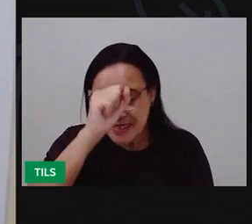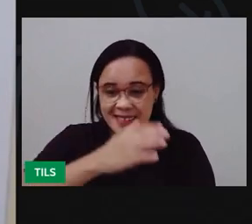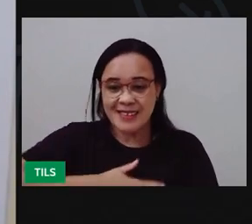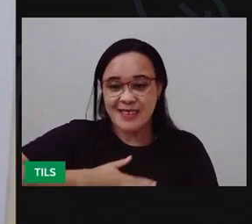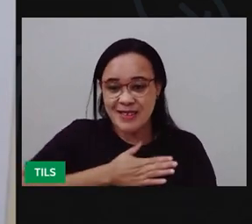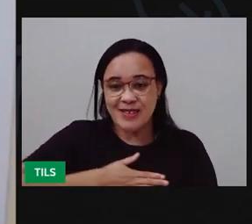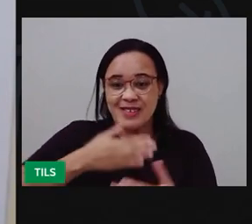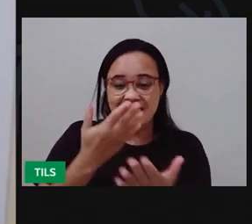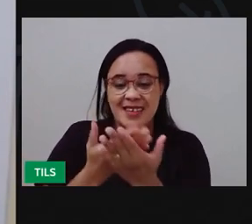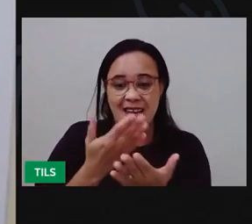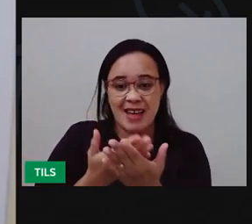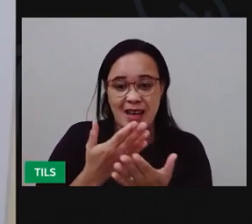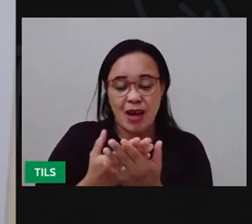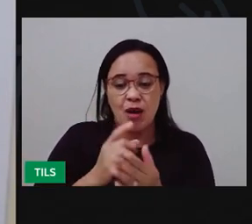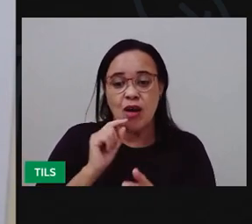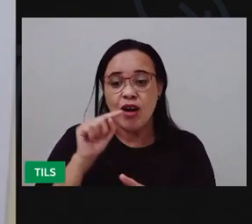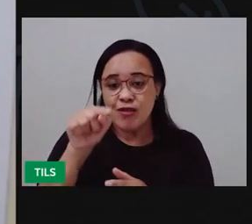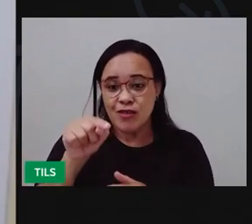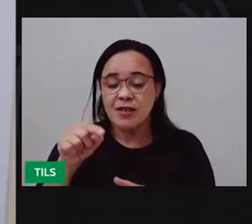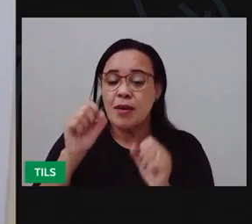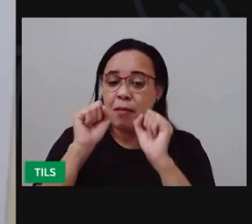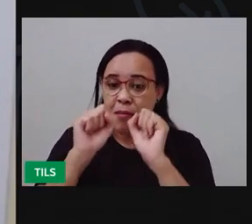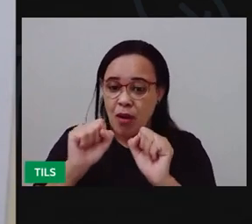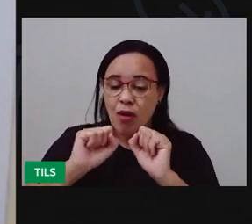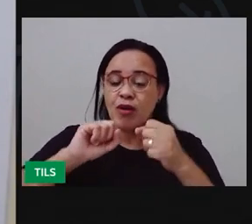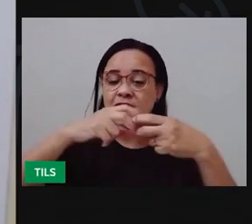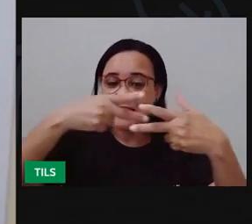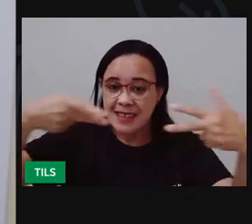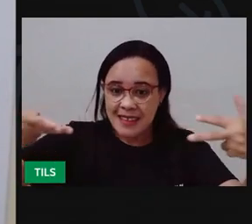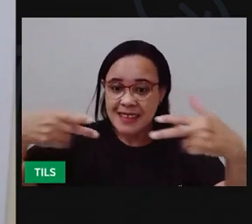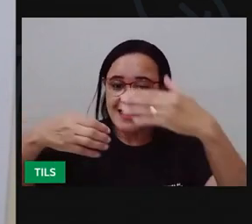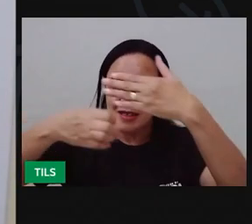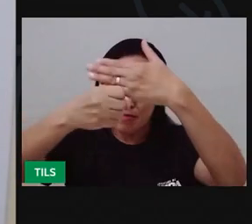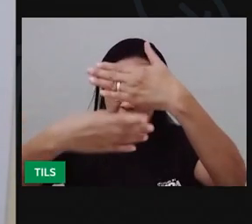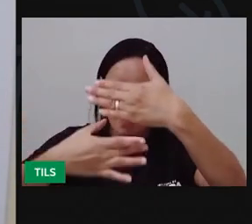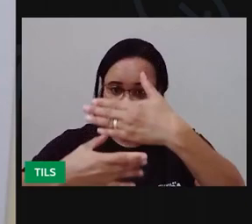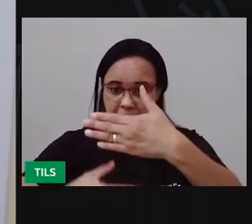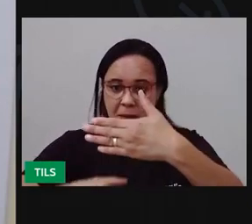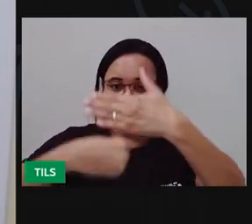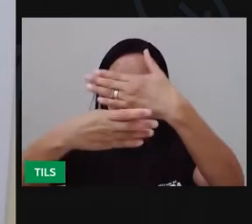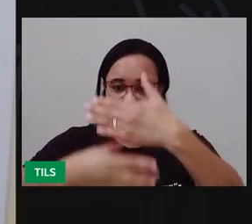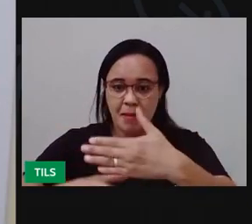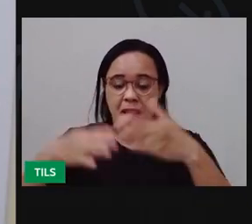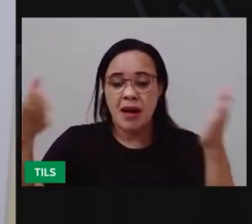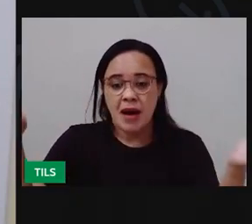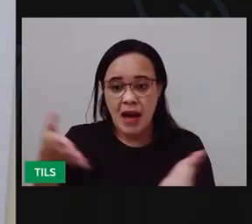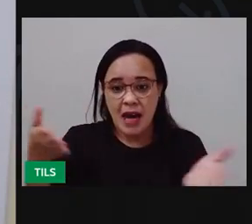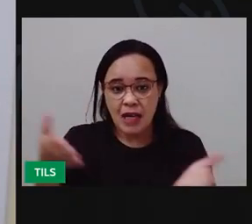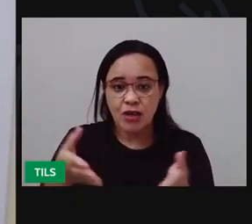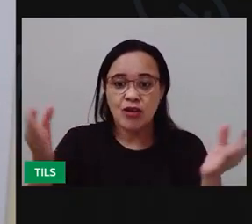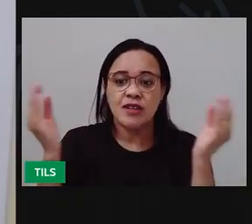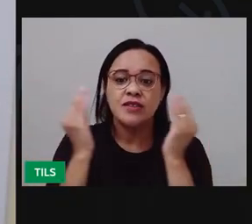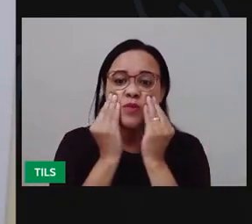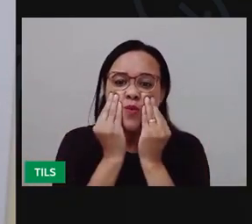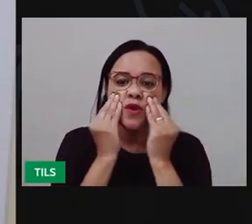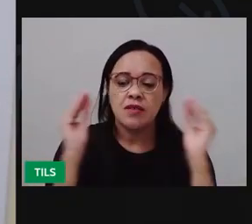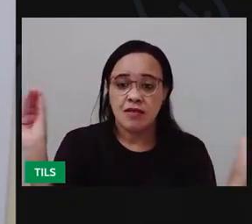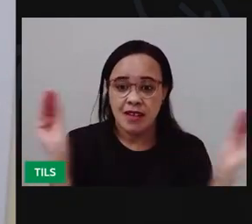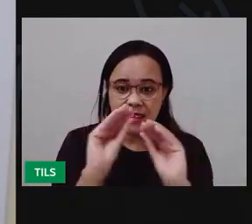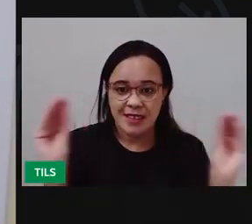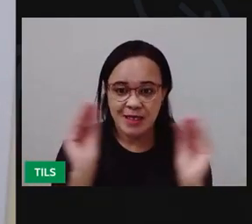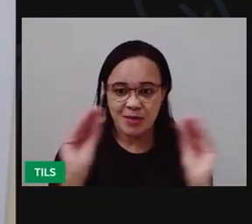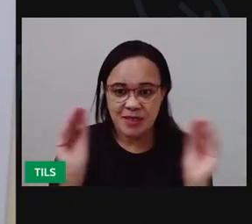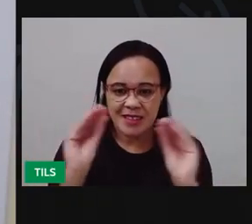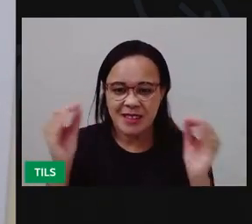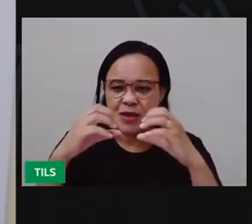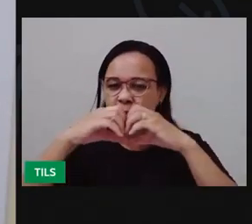comentário, dizendo que você mais gostou de aprender comigo. Agora, gente vai se despedindo, tá, meus amores? Beijo grande no